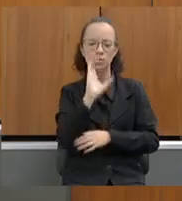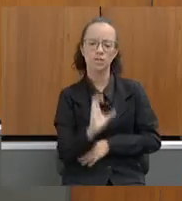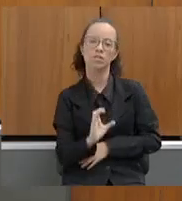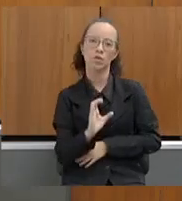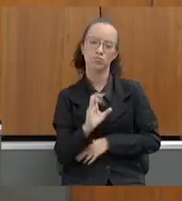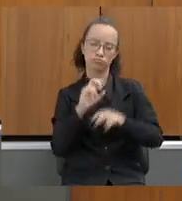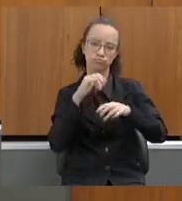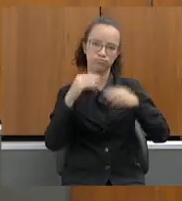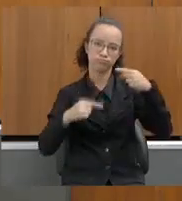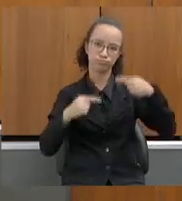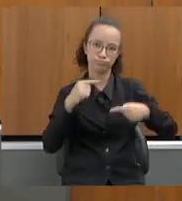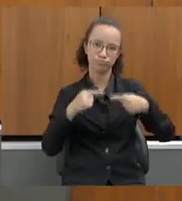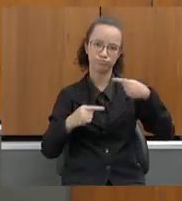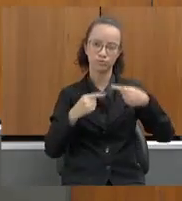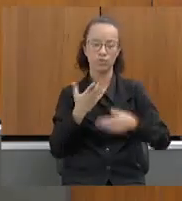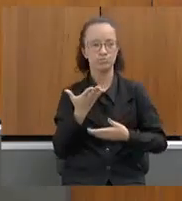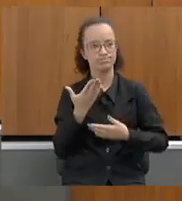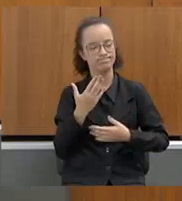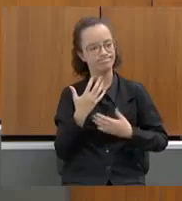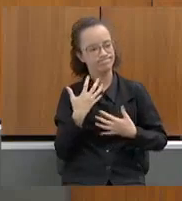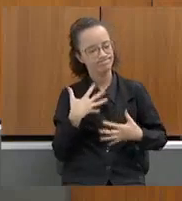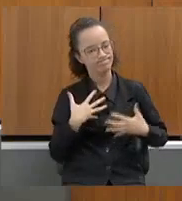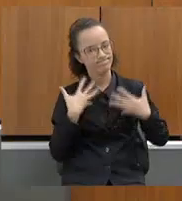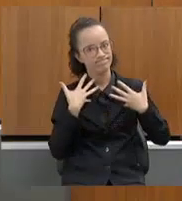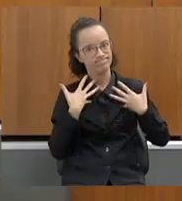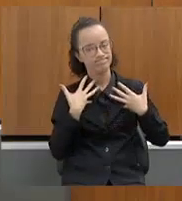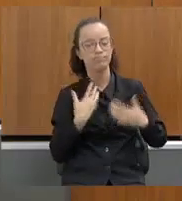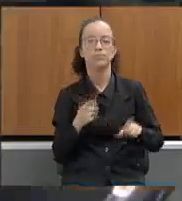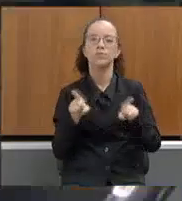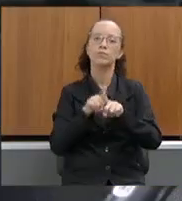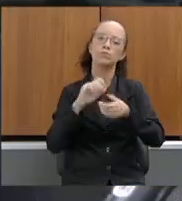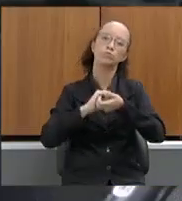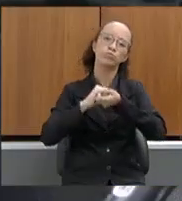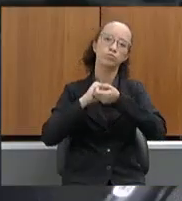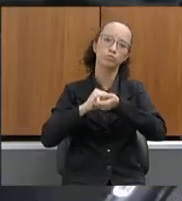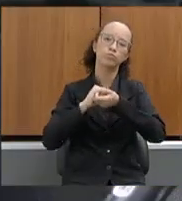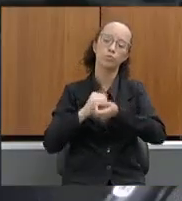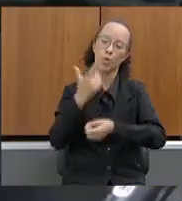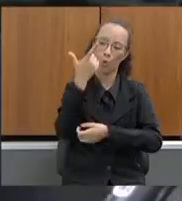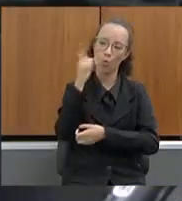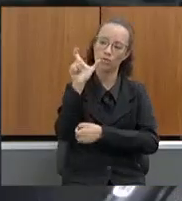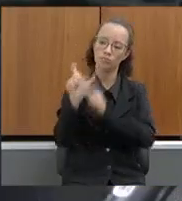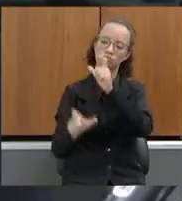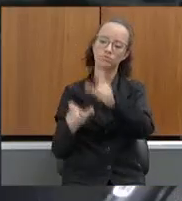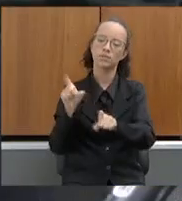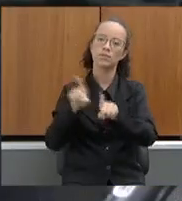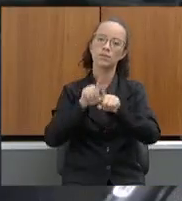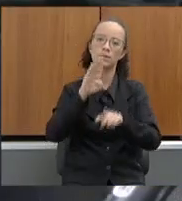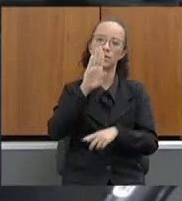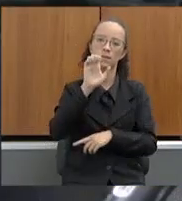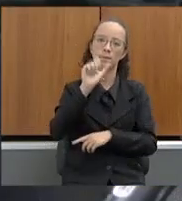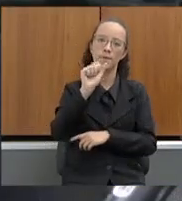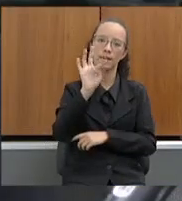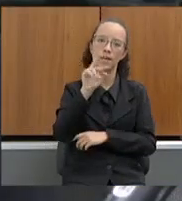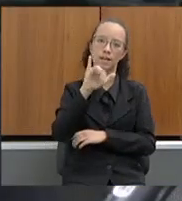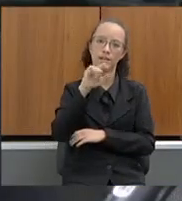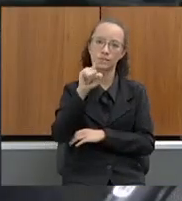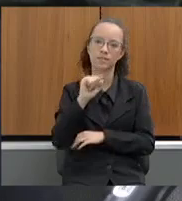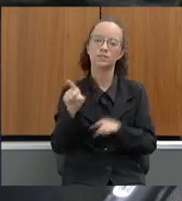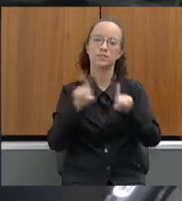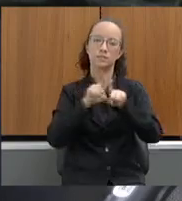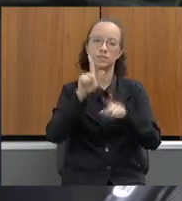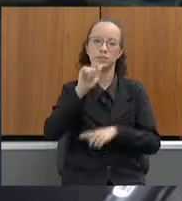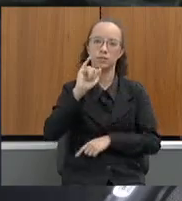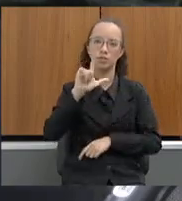respeito. Fica aqui a minha admiração. Cumprimentar os demais colegas, colega Beatriz, colega Gil,